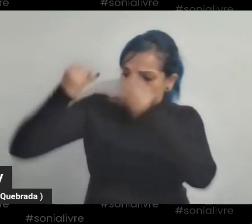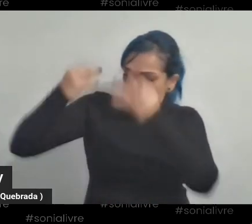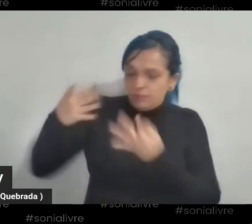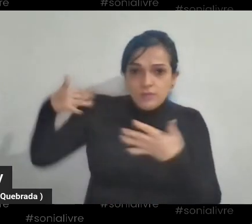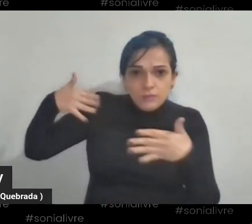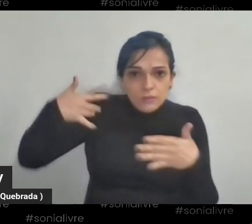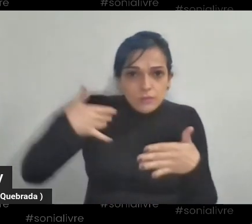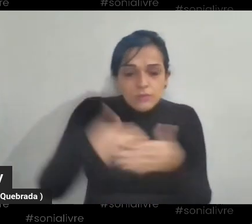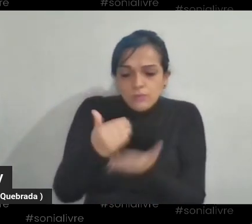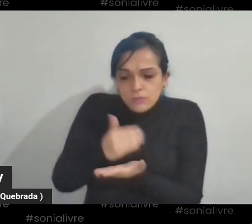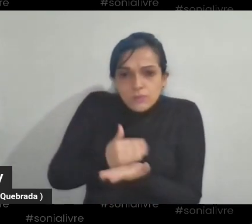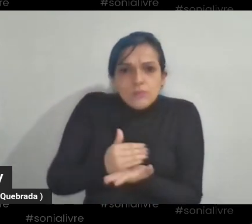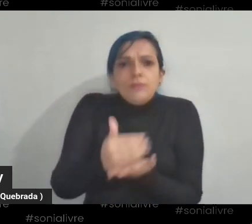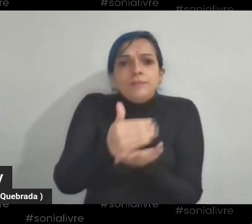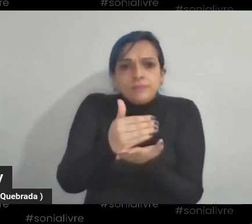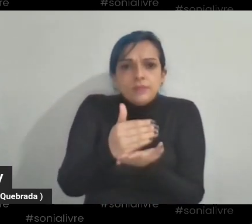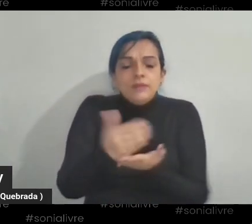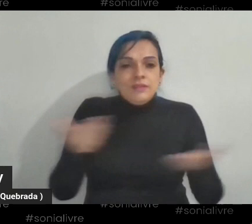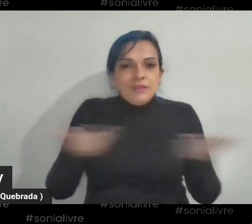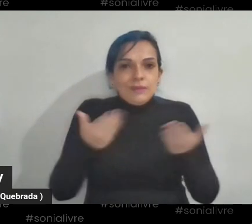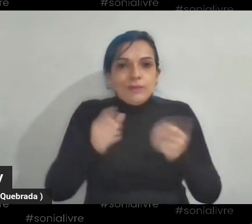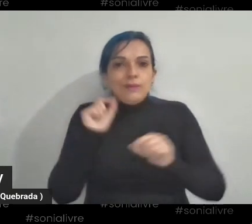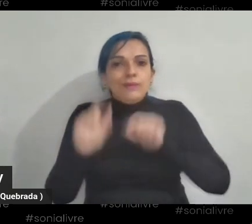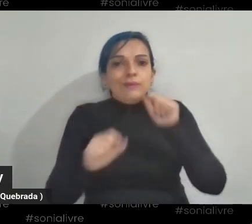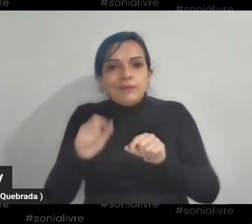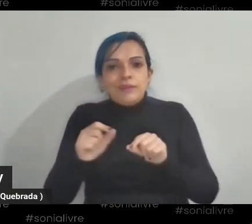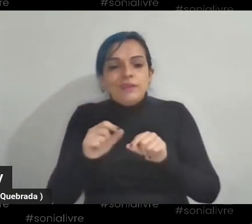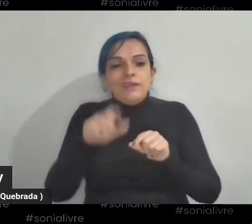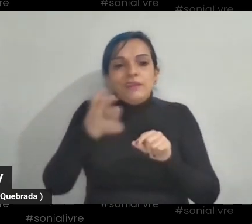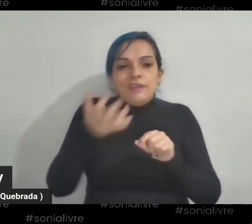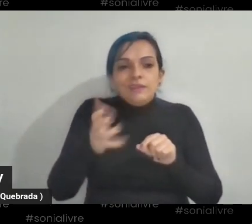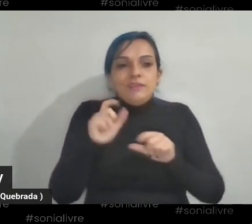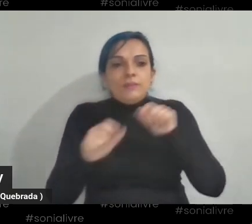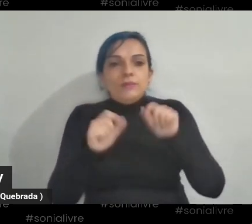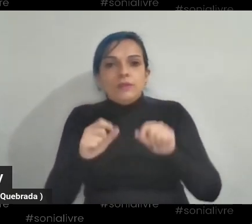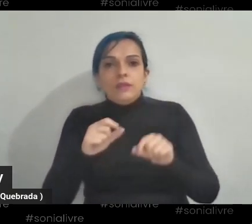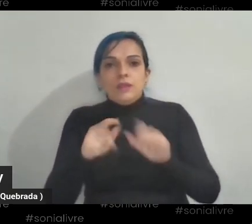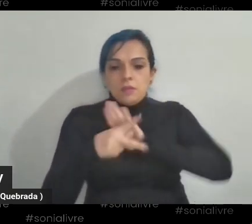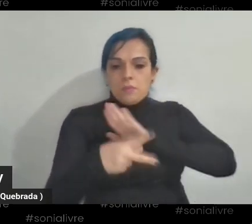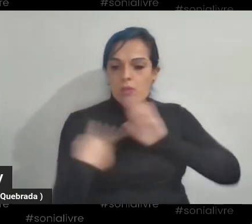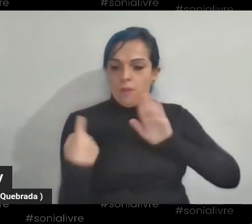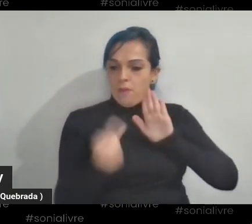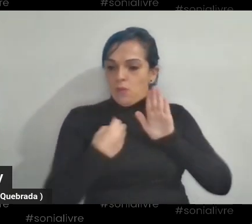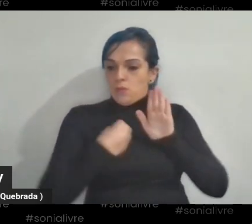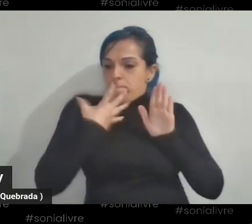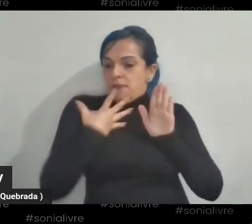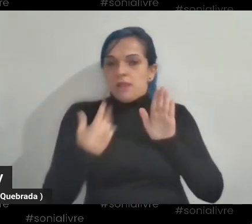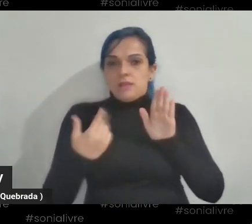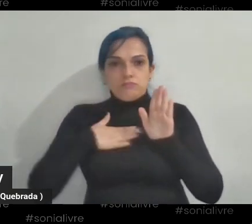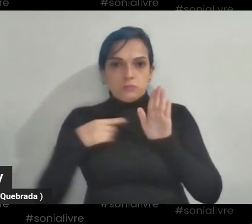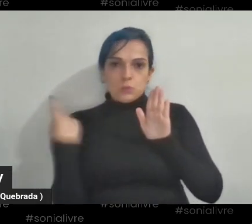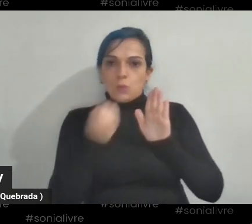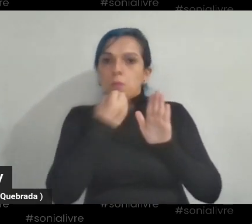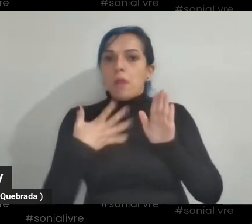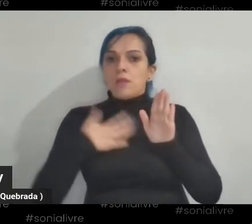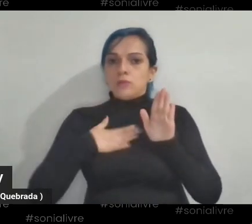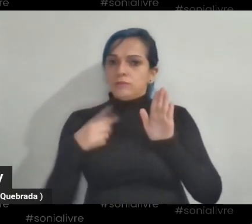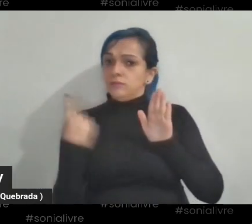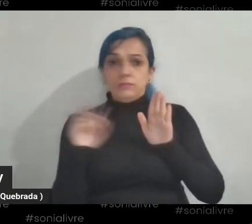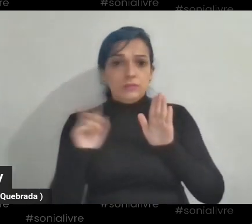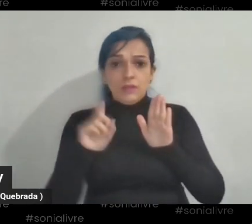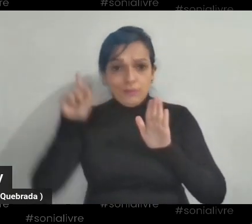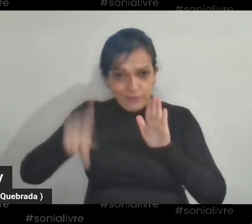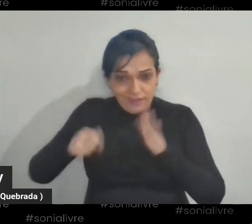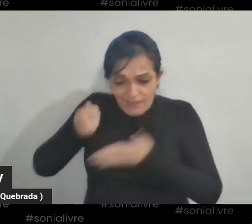estamos aqui buscando algo que seja parcial, algo que nos beneficie. Nós estamos desde o início nessa luta justamente em prol da